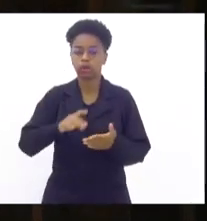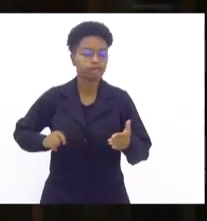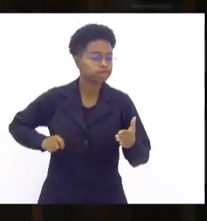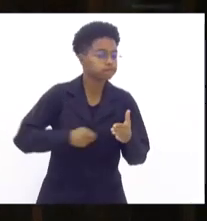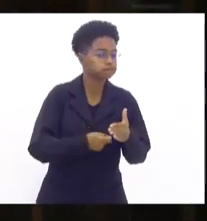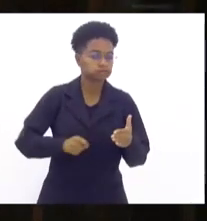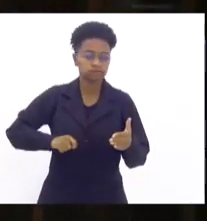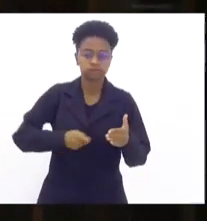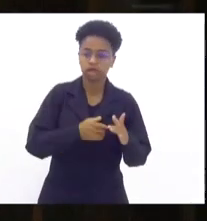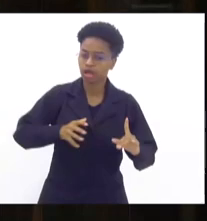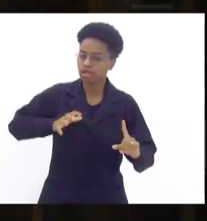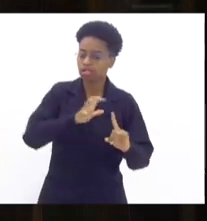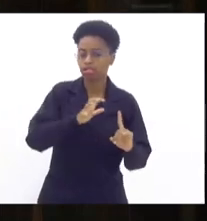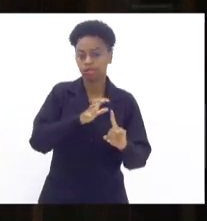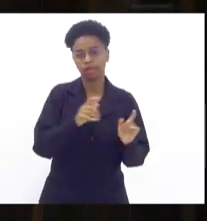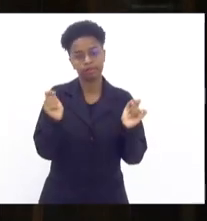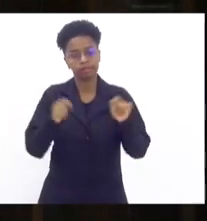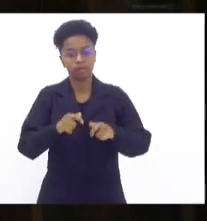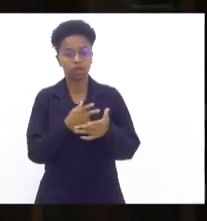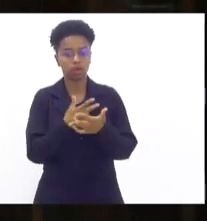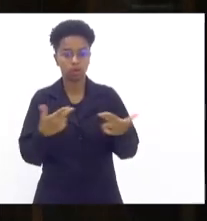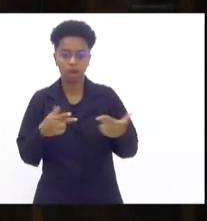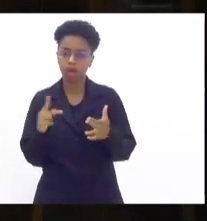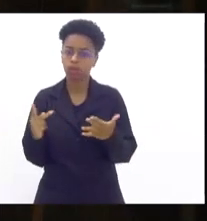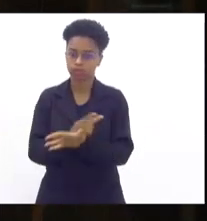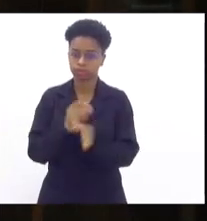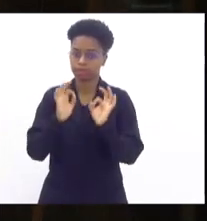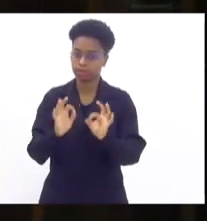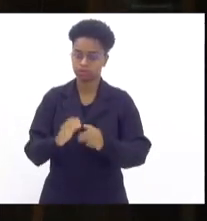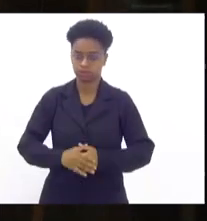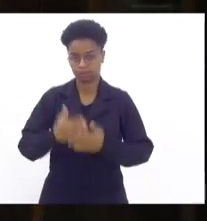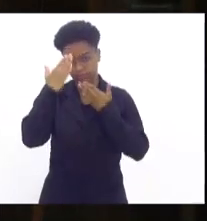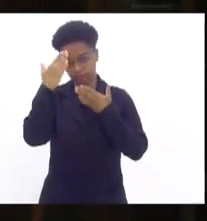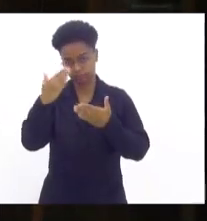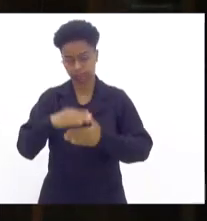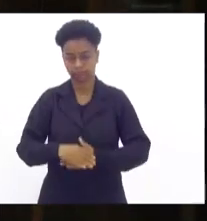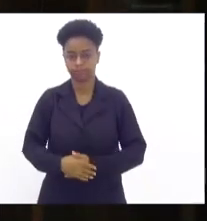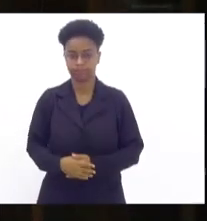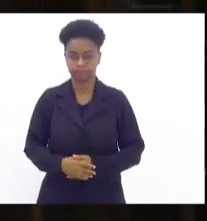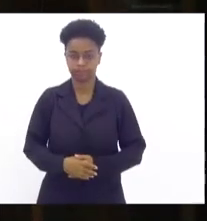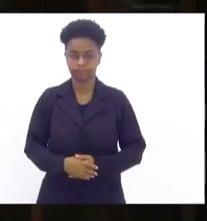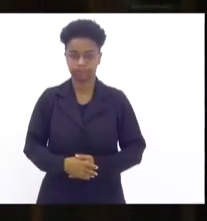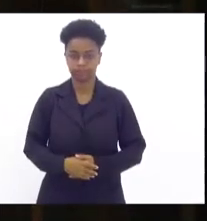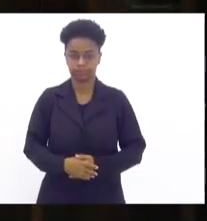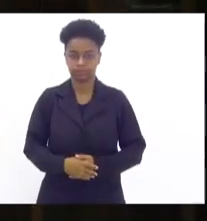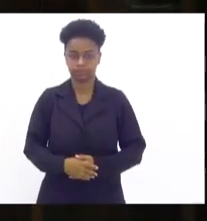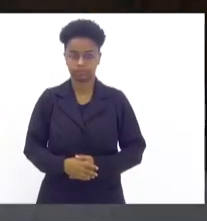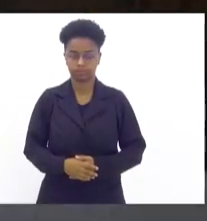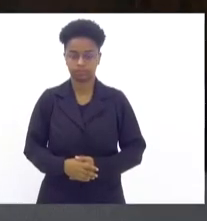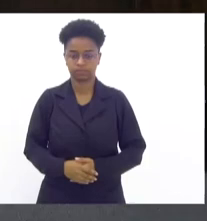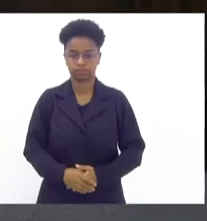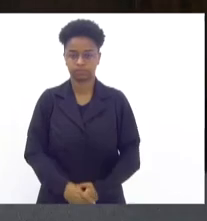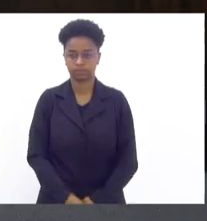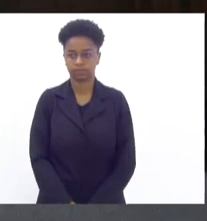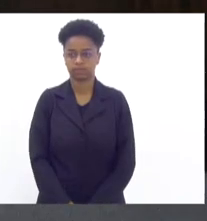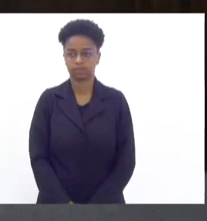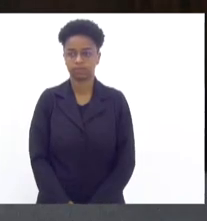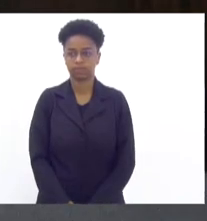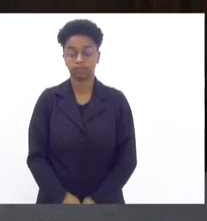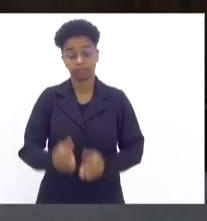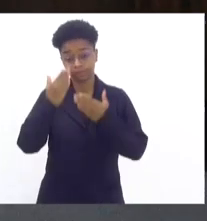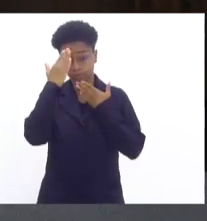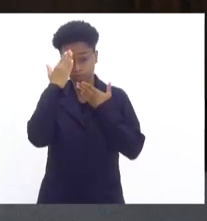e fazer as coisas acontecerem e serem executadas. Muito obrigado. Muito obrigado, senhor